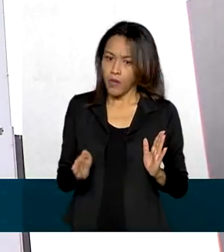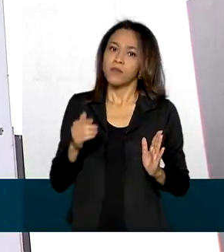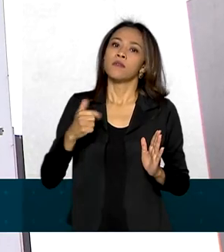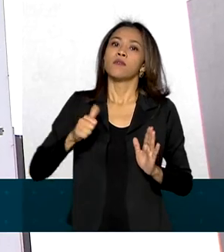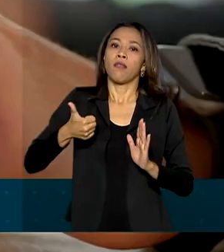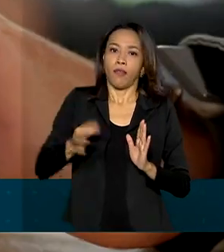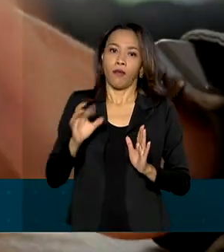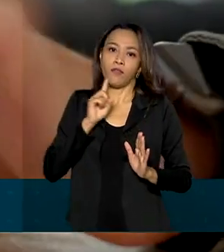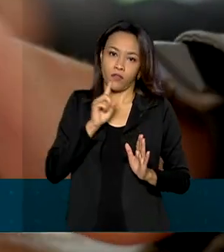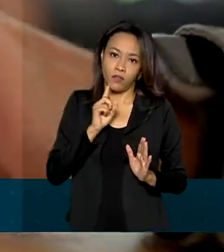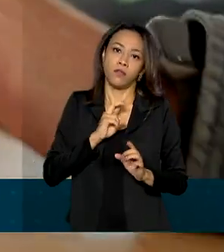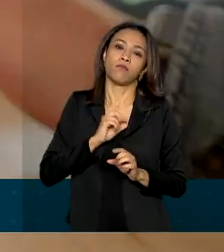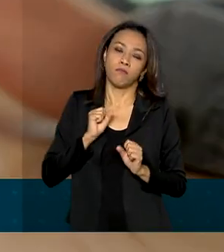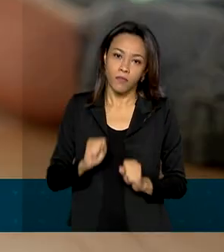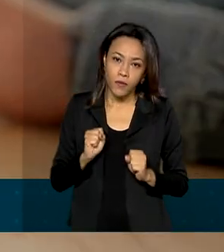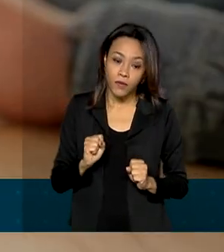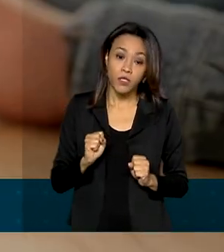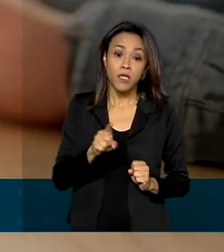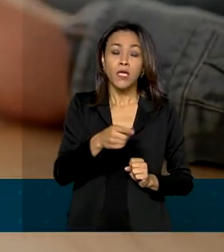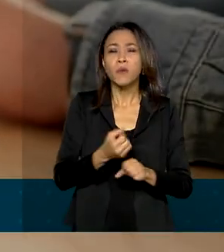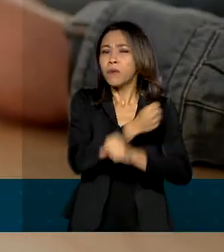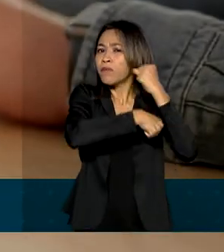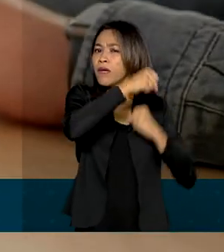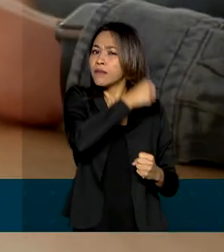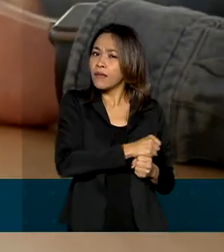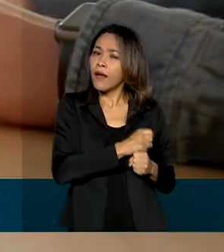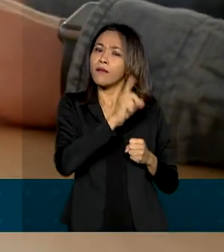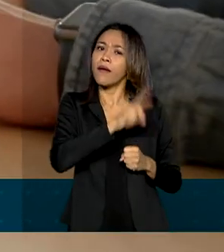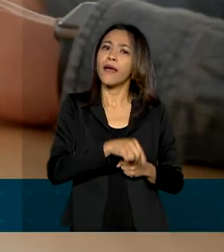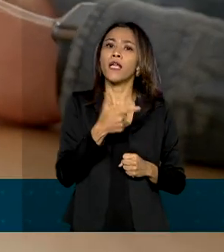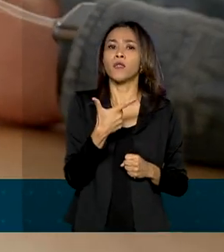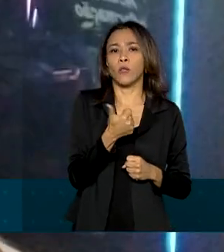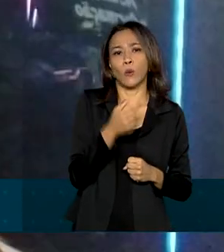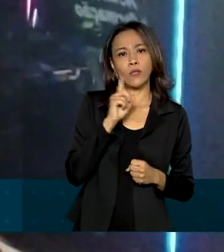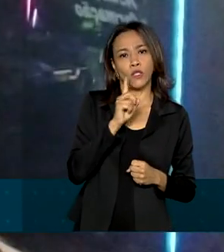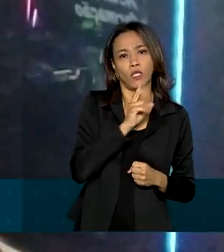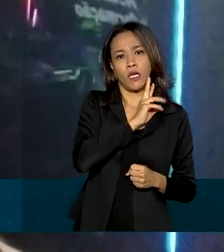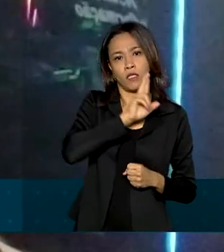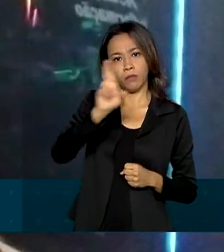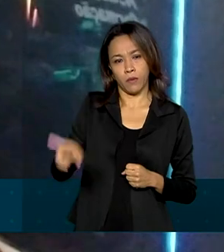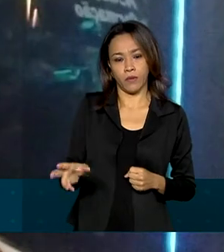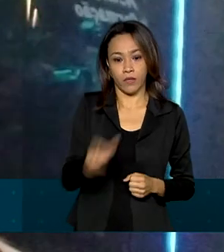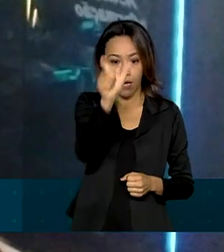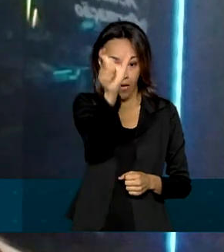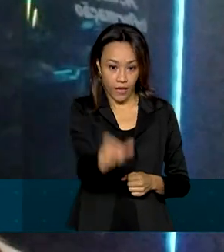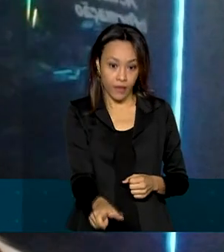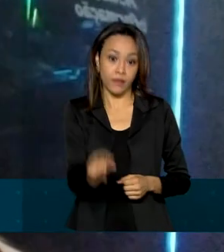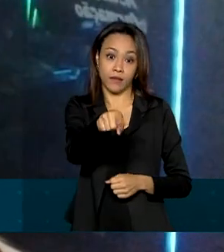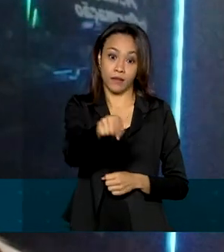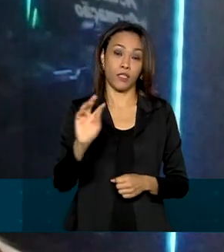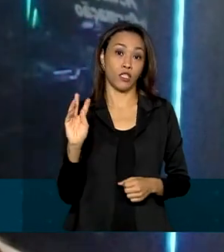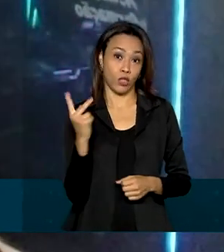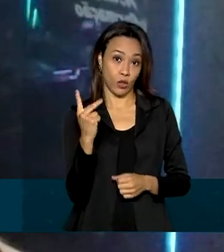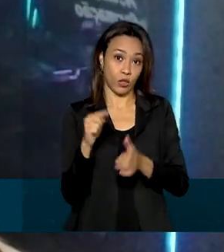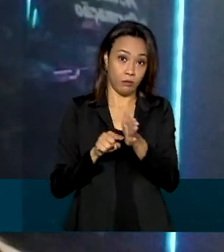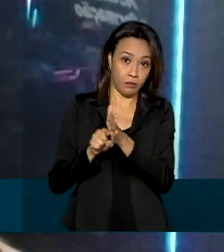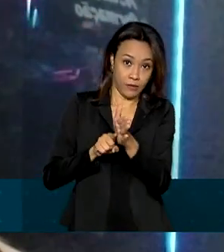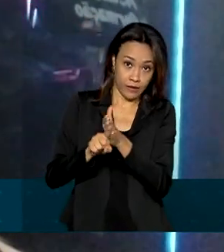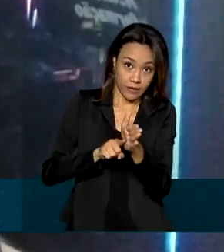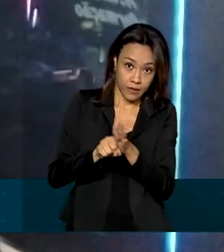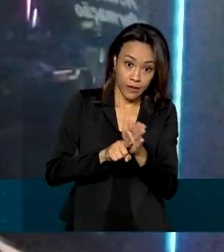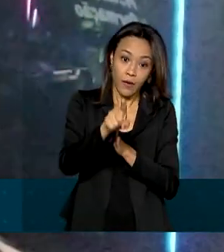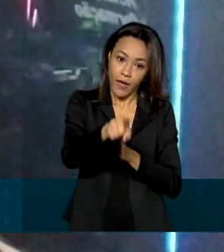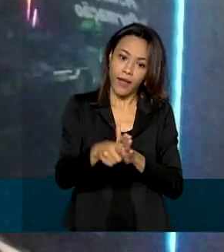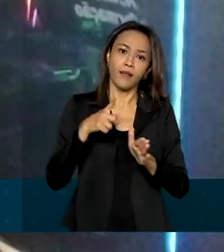No ano passado, a média para conseguir uma resposta foi de 12 dias. A historiadora Andréa Saraiva oferece oficinas para